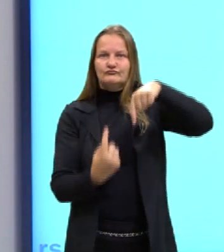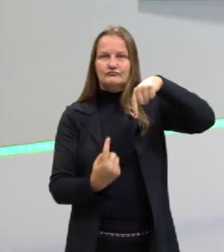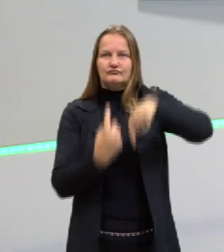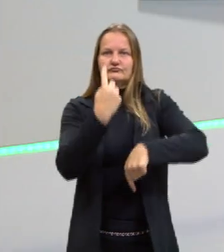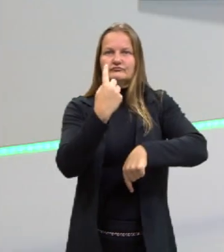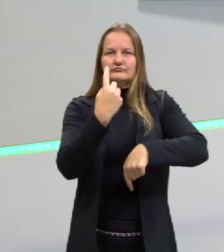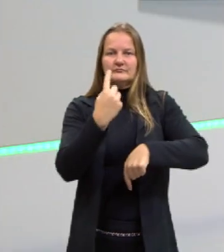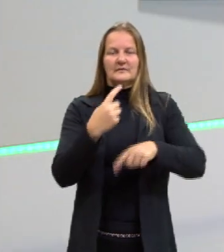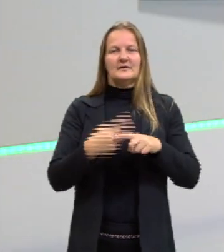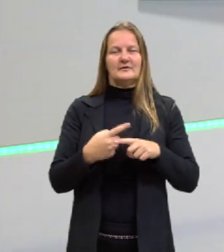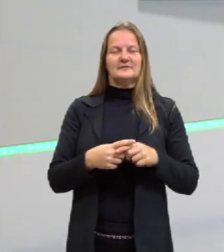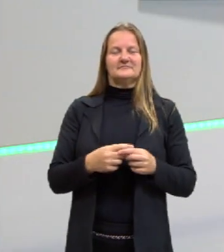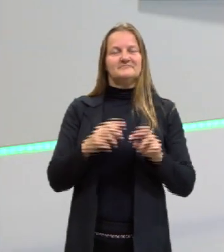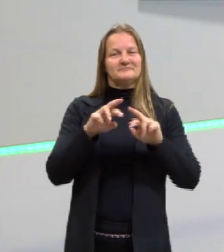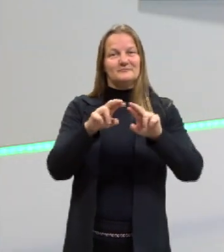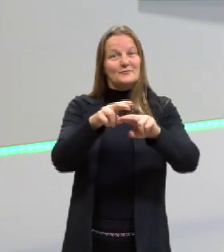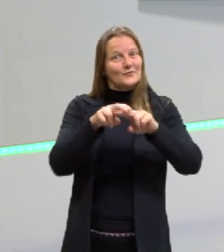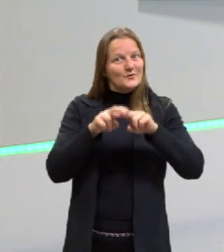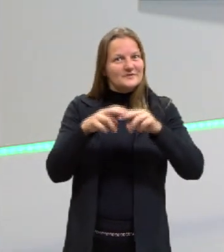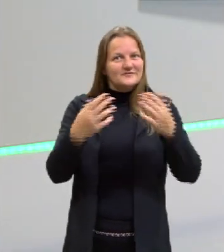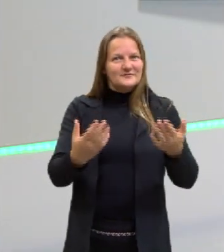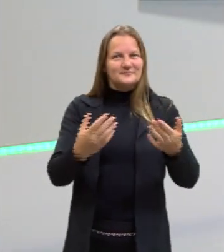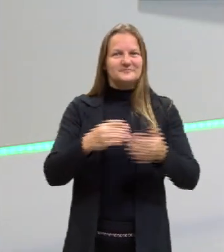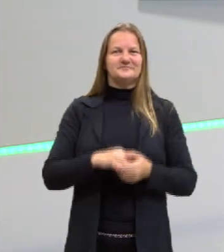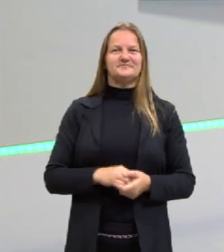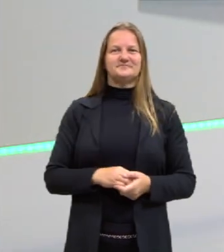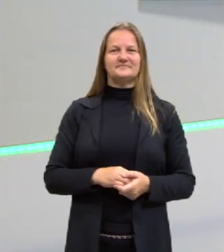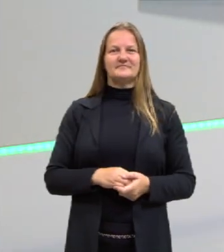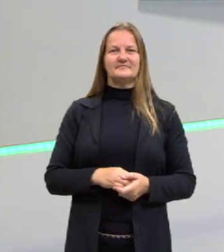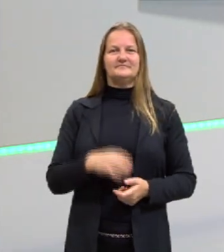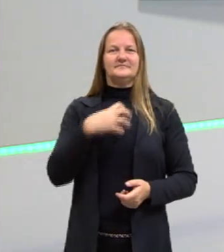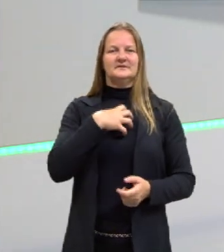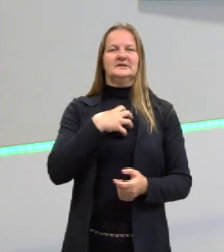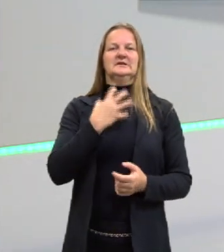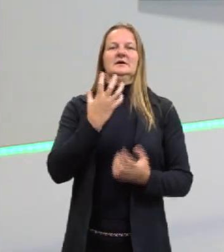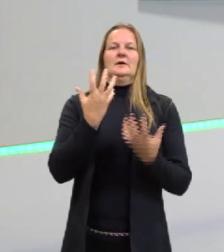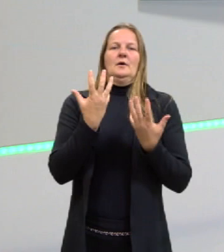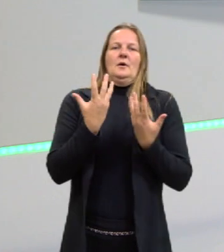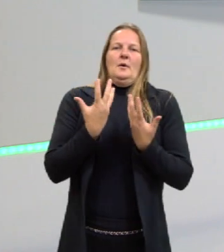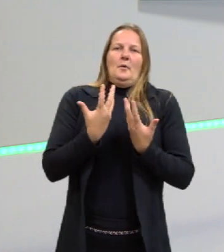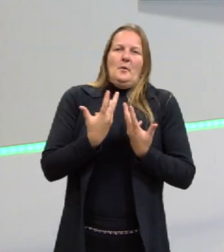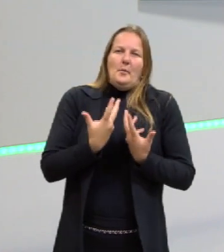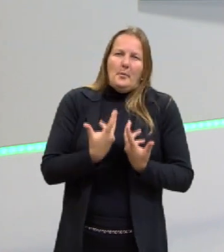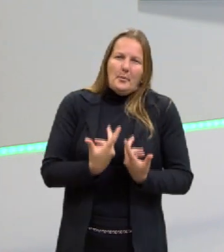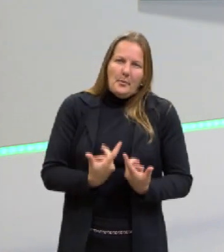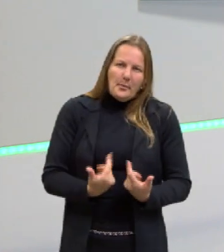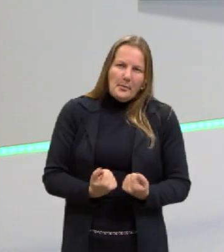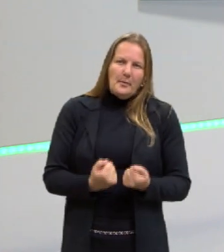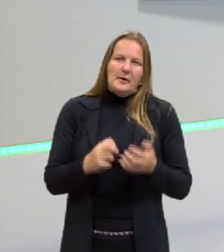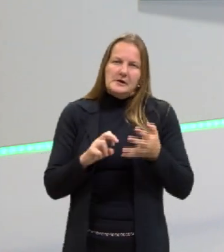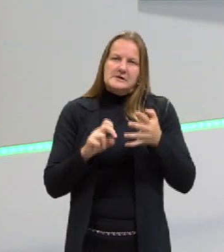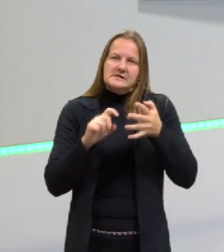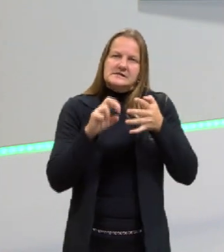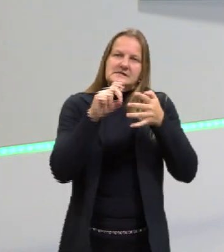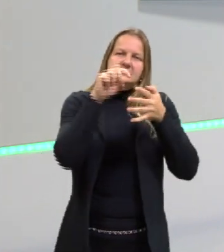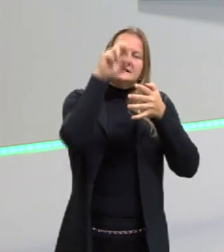Que a gente fique para baixo. Então, por isso a gente se sente mais cansado quando está subindo escadas.